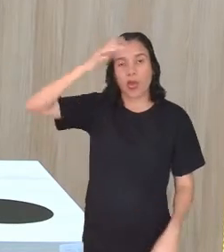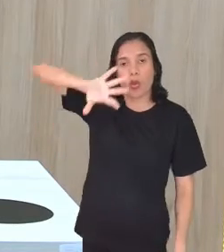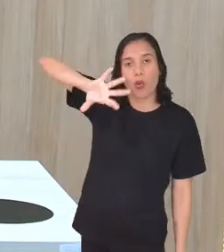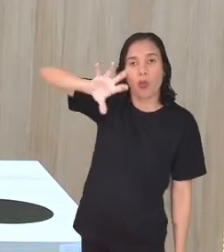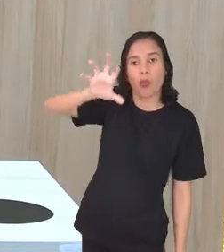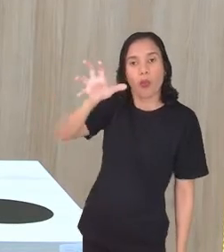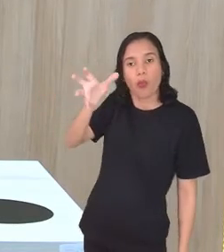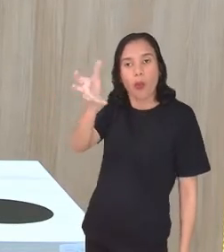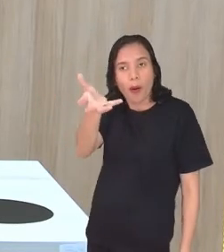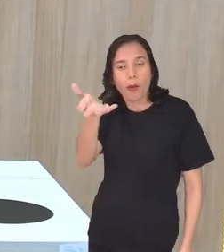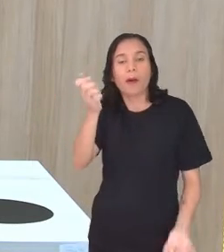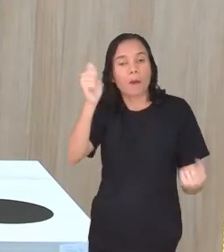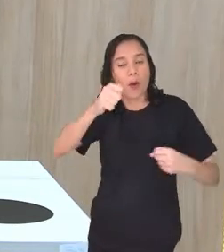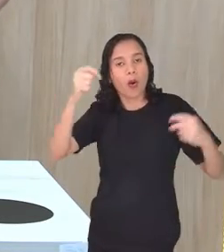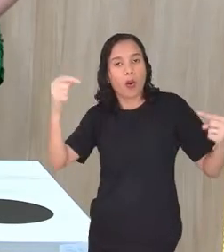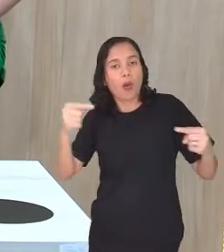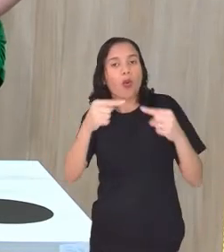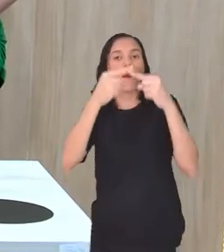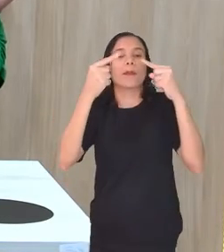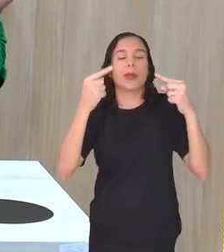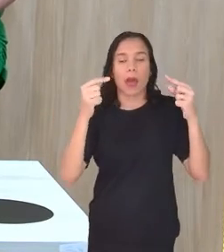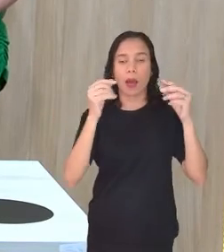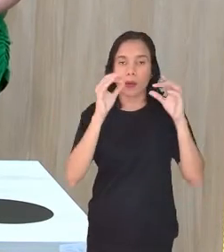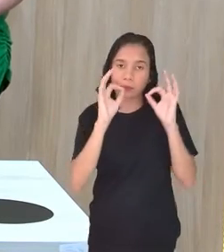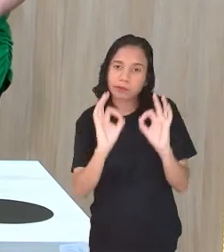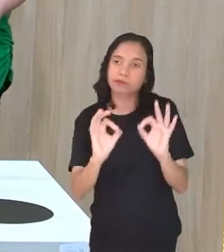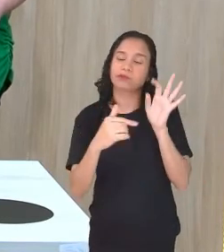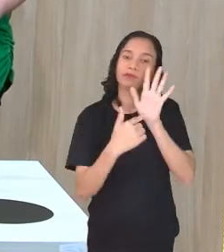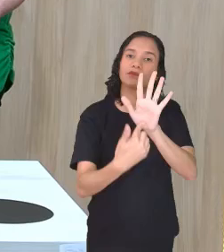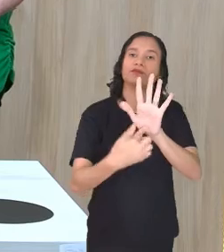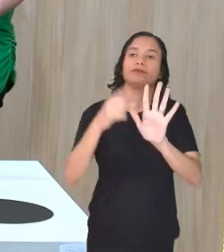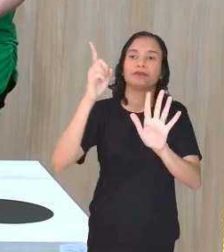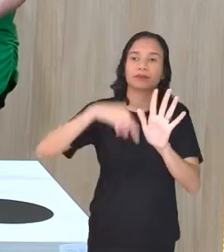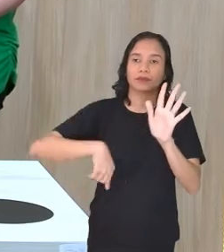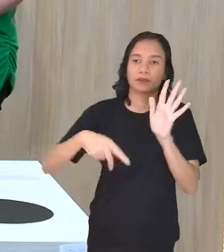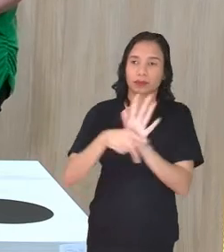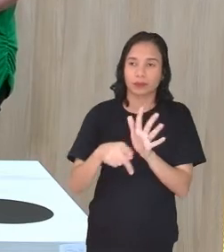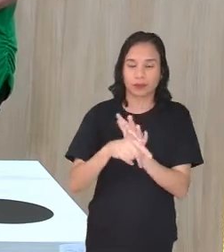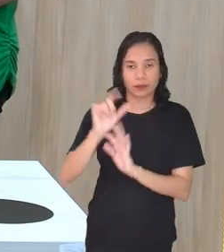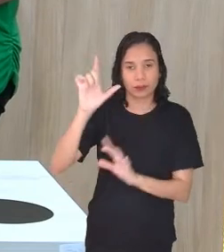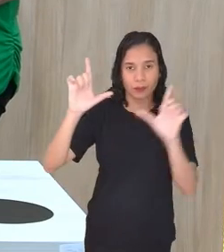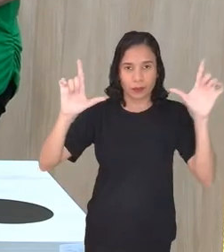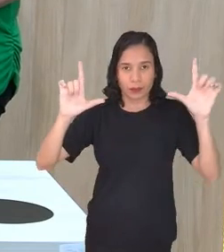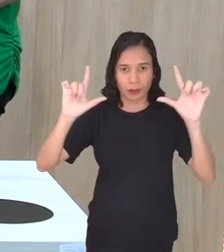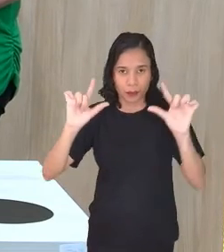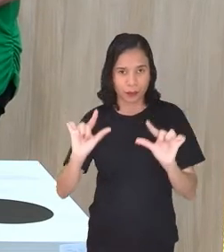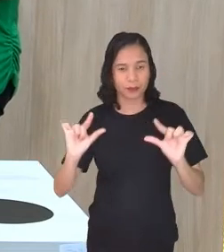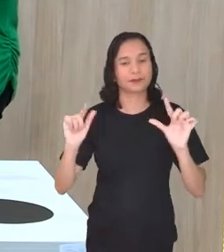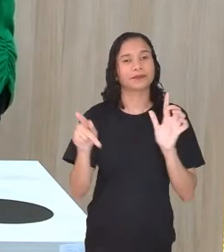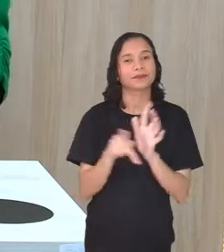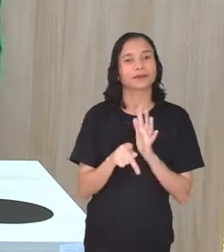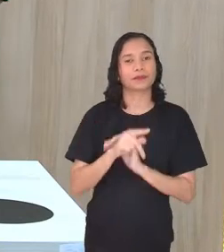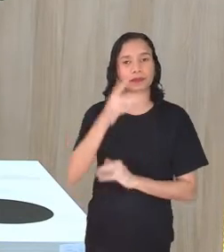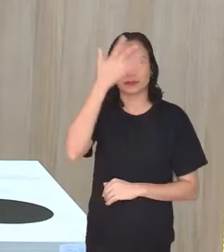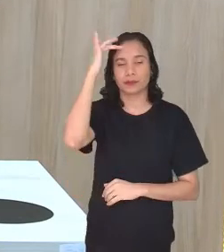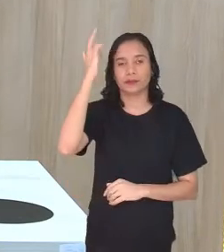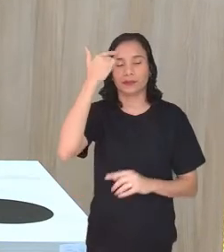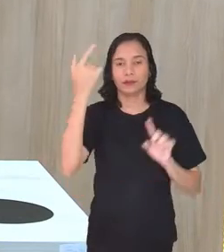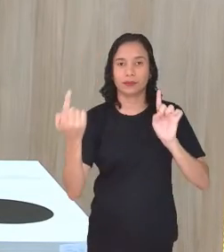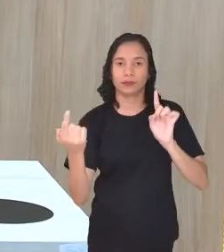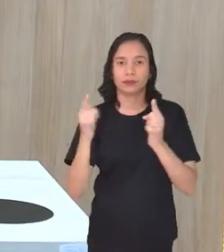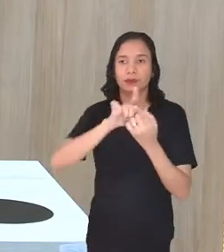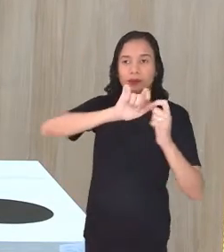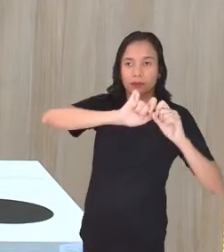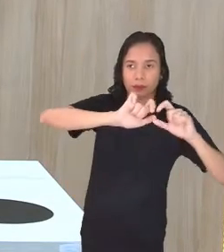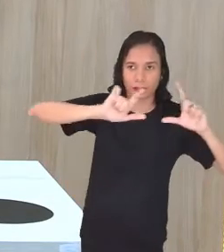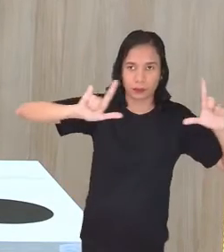ver que ele encaixa certinho ali, em algum ângulo desse, mostrando que é uma redução, o pequenininho, se você pensar ao contrário, é